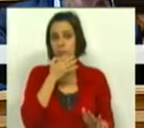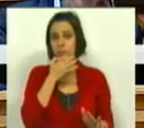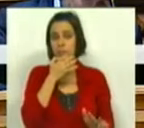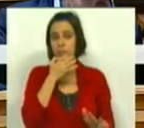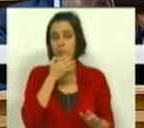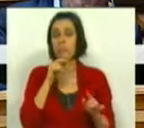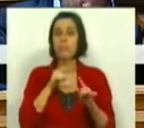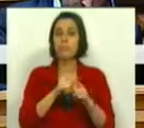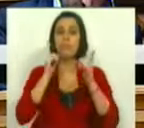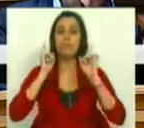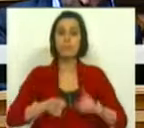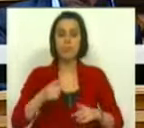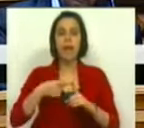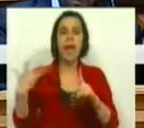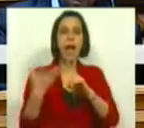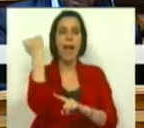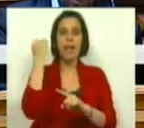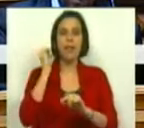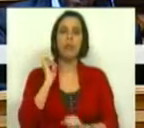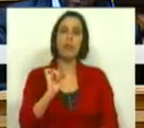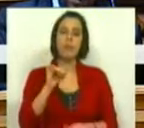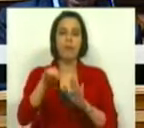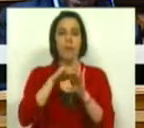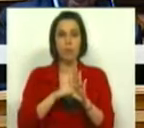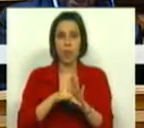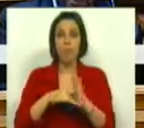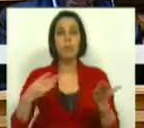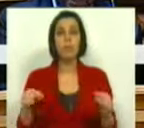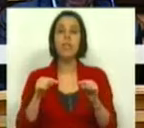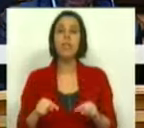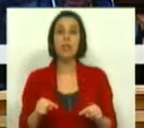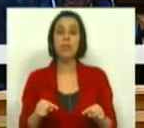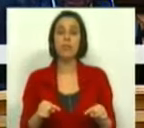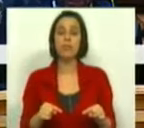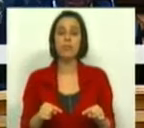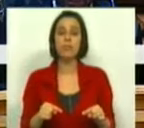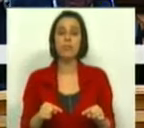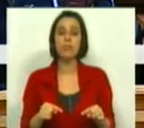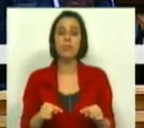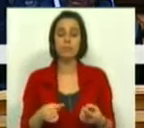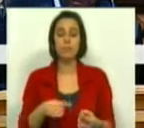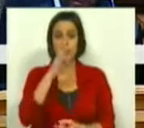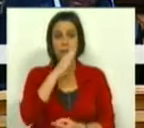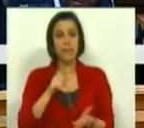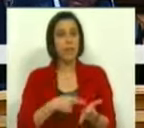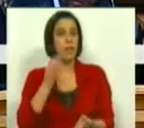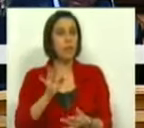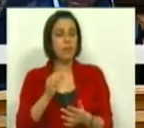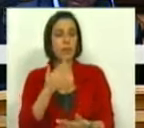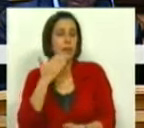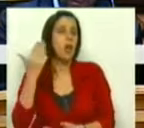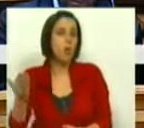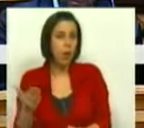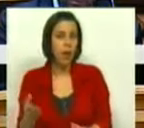eles implementem com êxito os seus programas. Isto é, para, havendo necessidade de